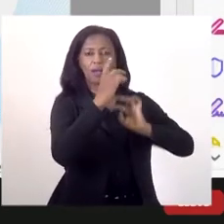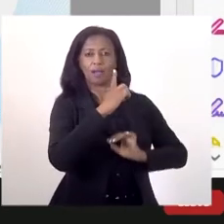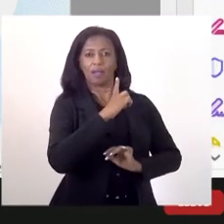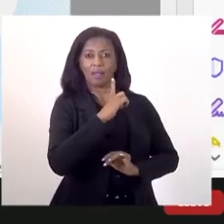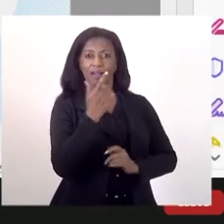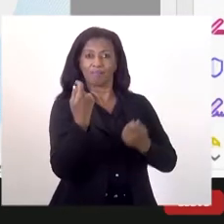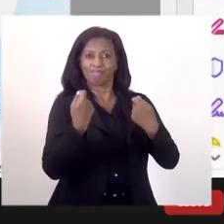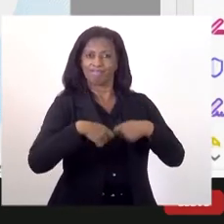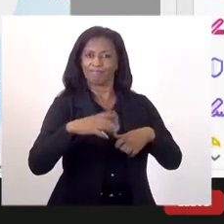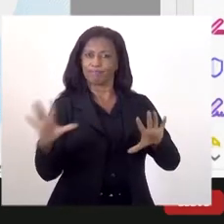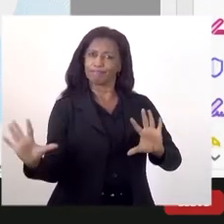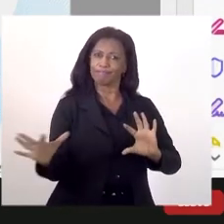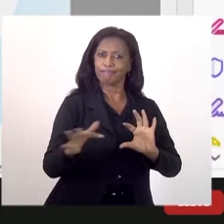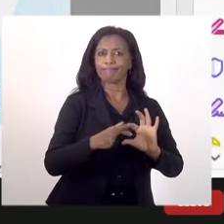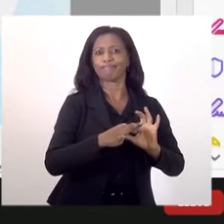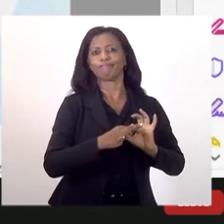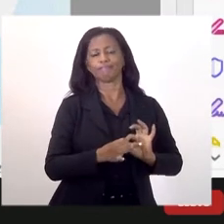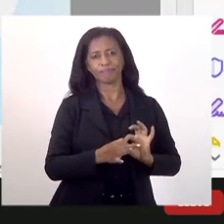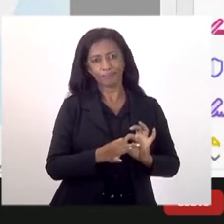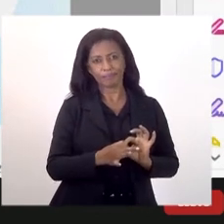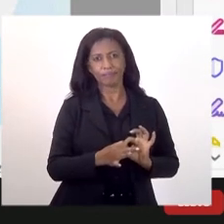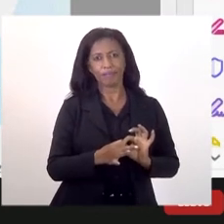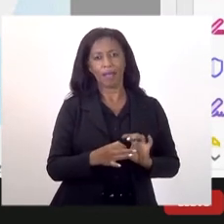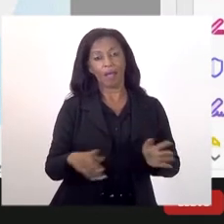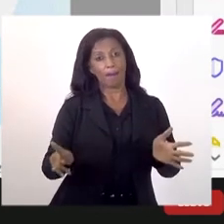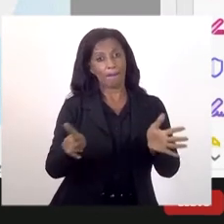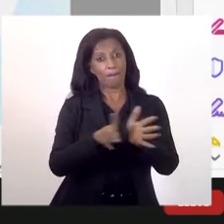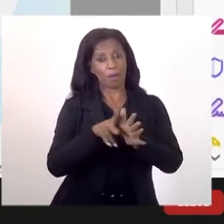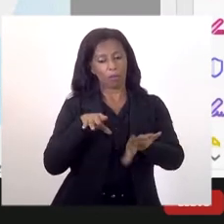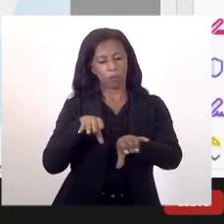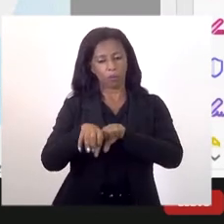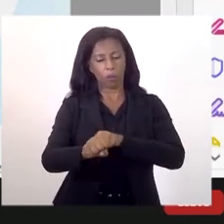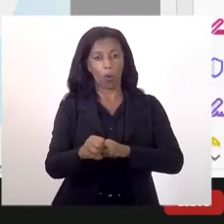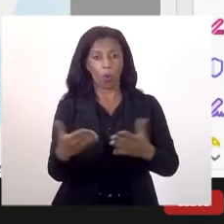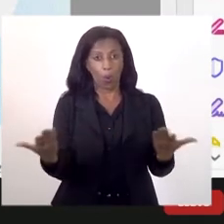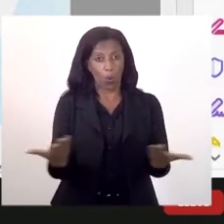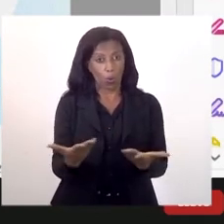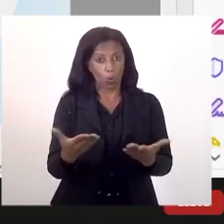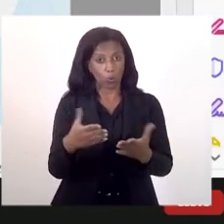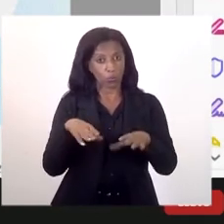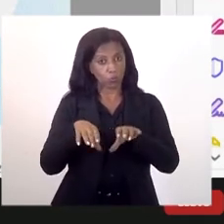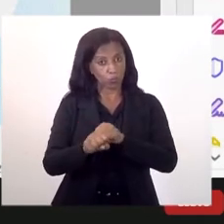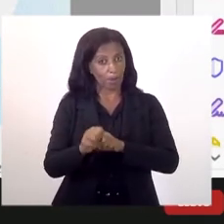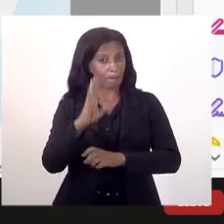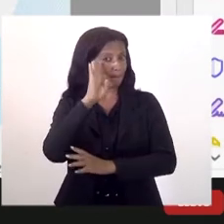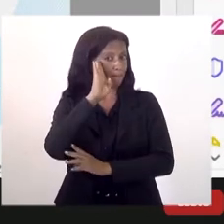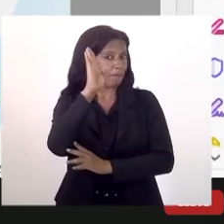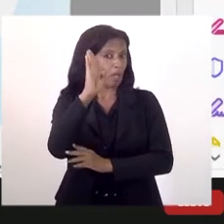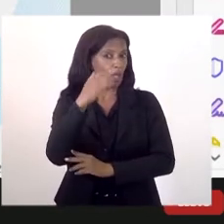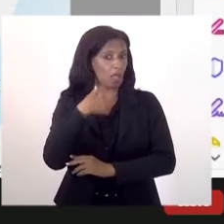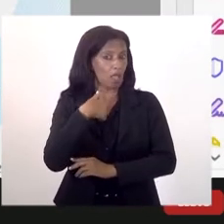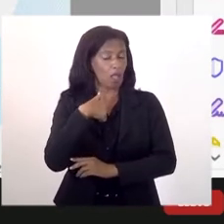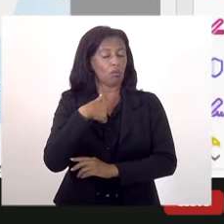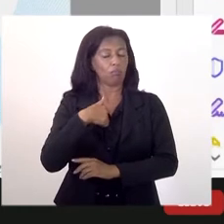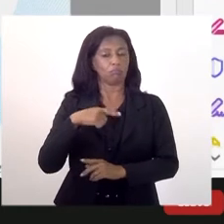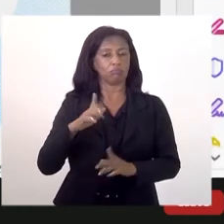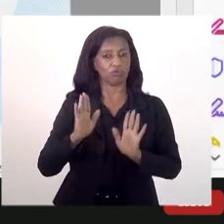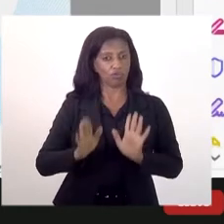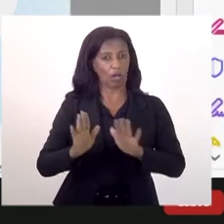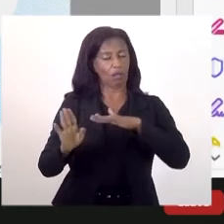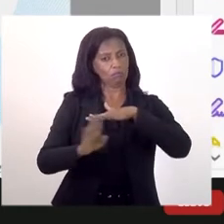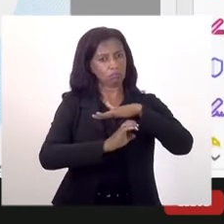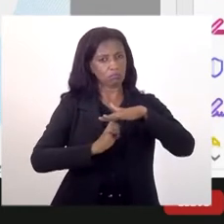deveria estar mais ligada à questão acadêmica. Hoje, a nossa academia é de ponta. Eu sou de origem acadêmica e